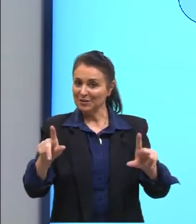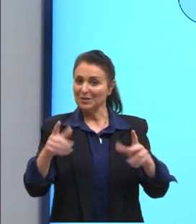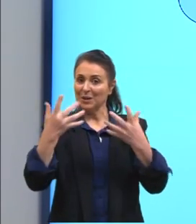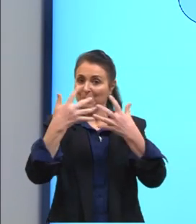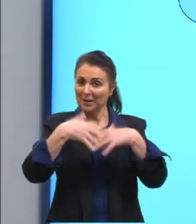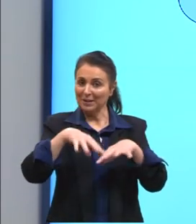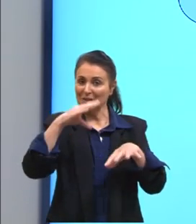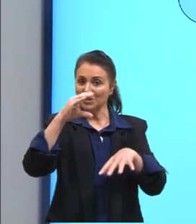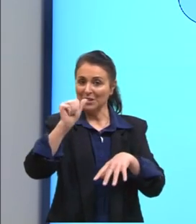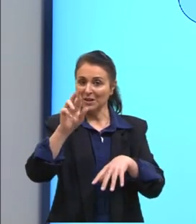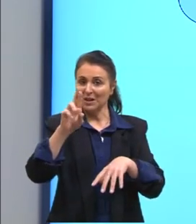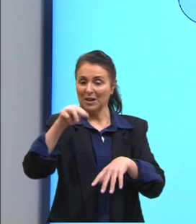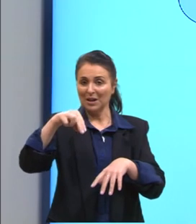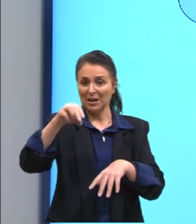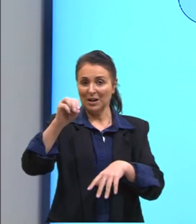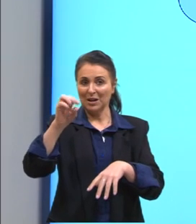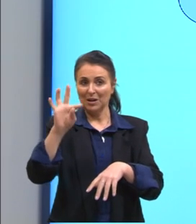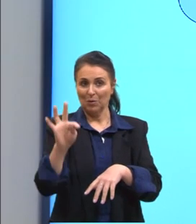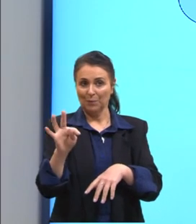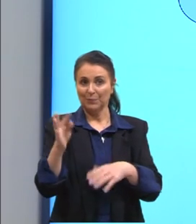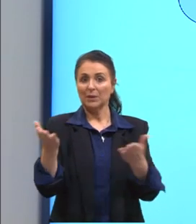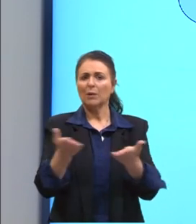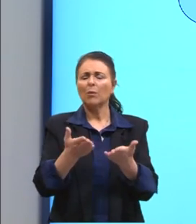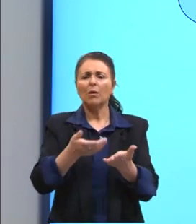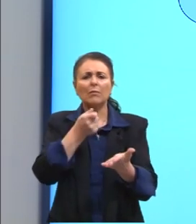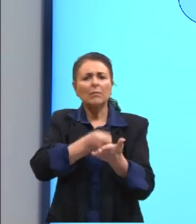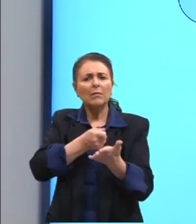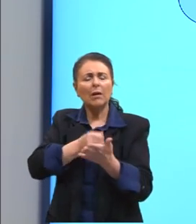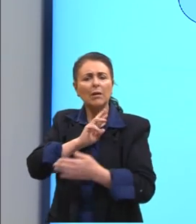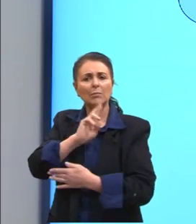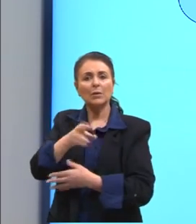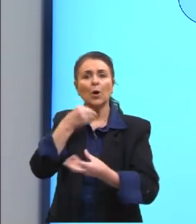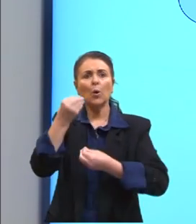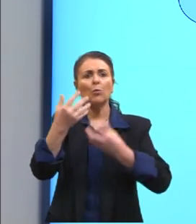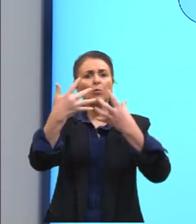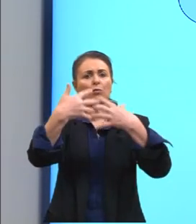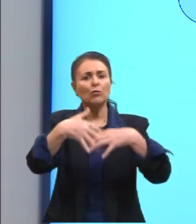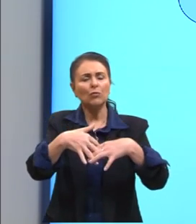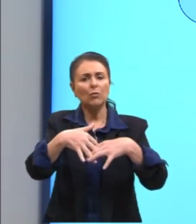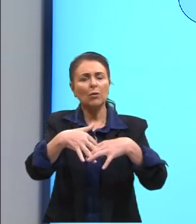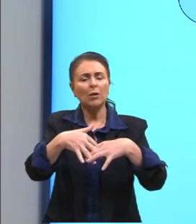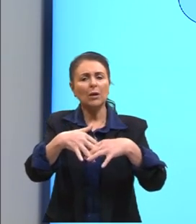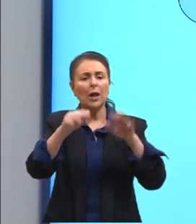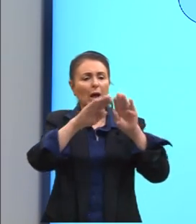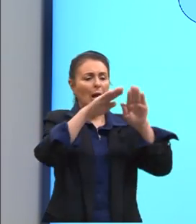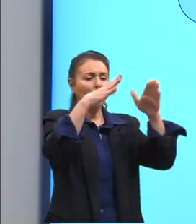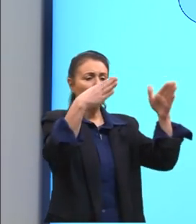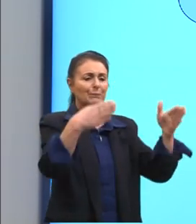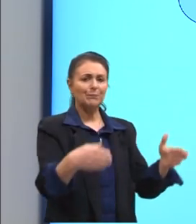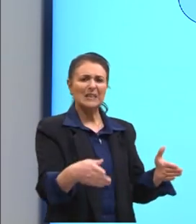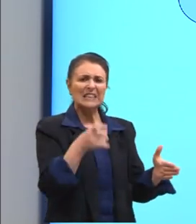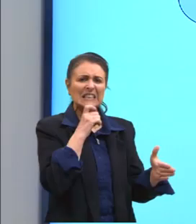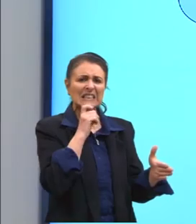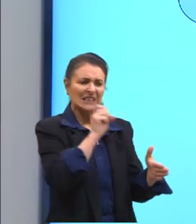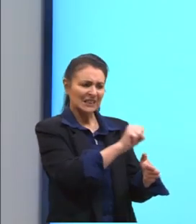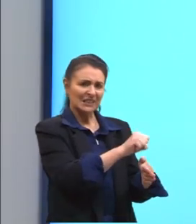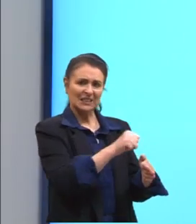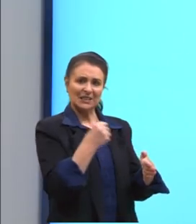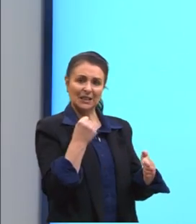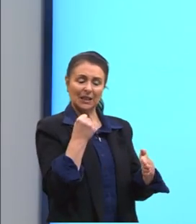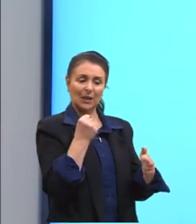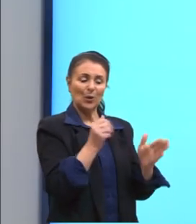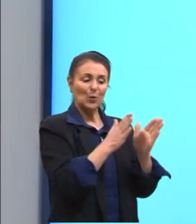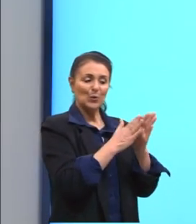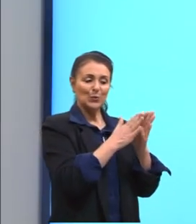Bom, agora a gente vai, então, tentar responder como que funciona a geladeira. Os processos envolvidos, né? Nesse